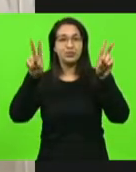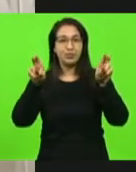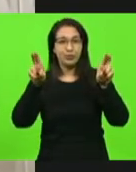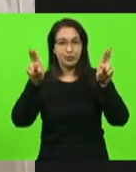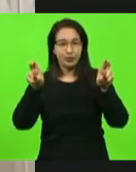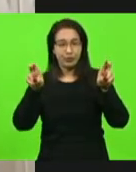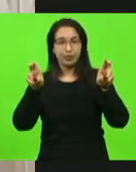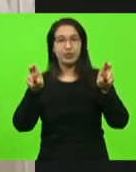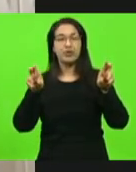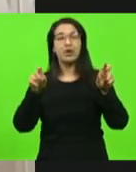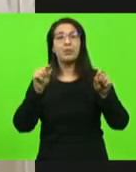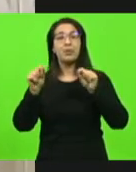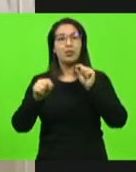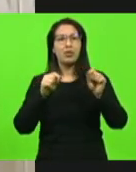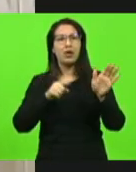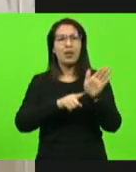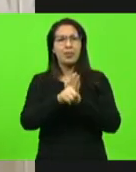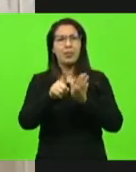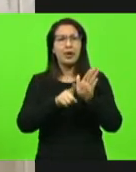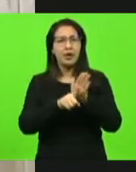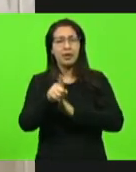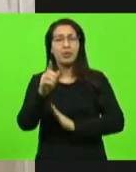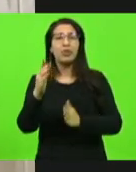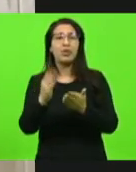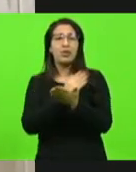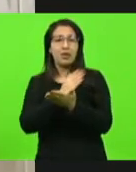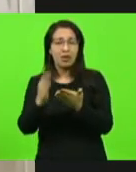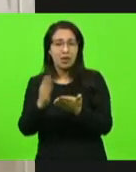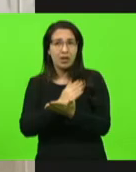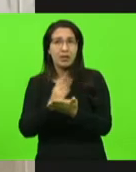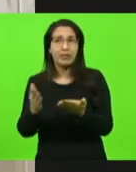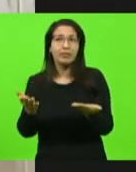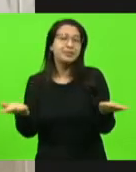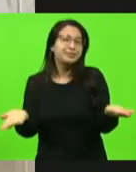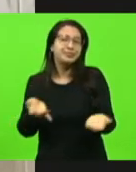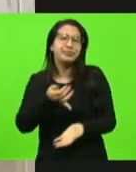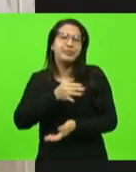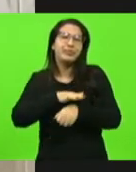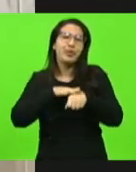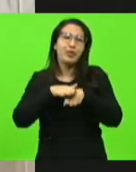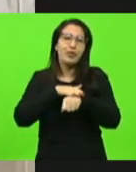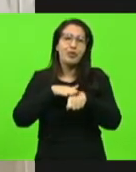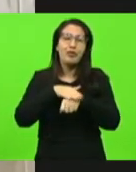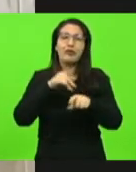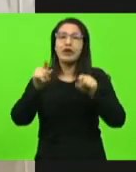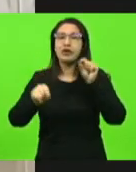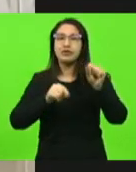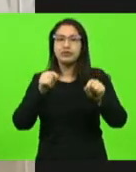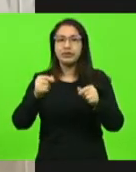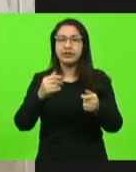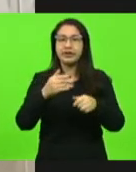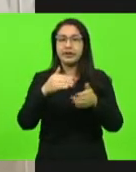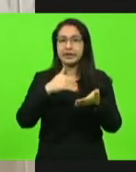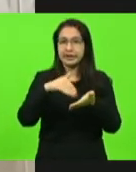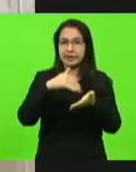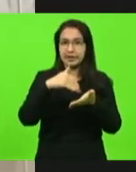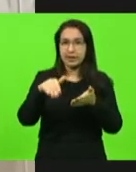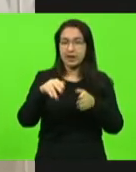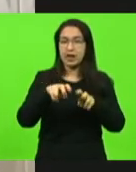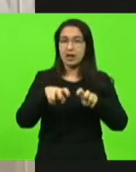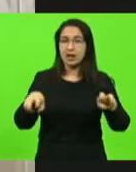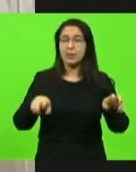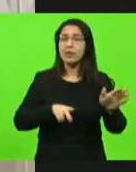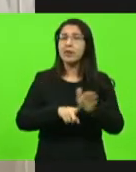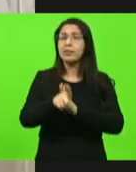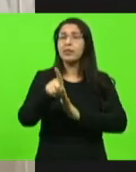dessa casa alguns questionamentos meus. Então, eu converso agora com a mesa e com o secretariado dessa mesa para perguntar